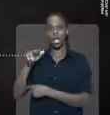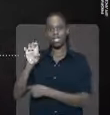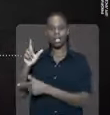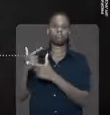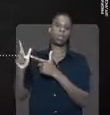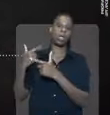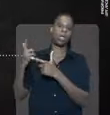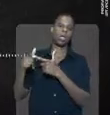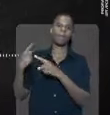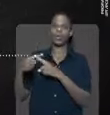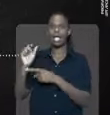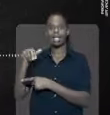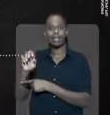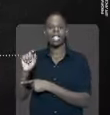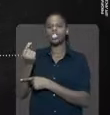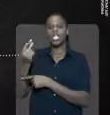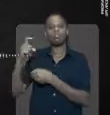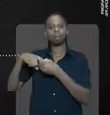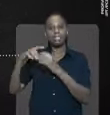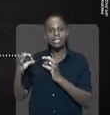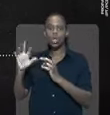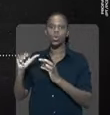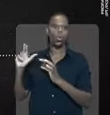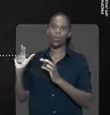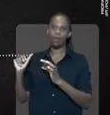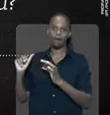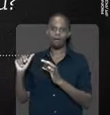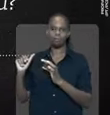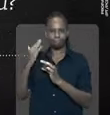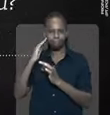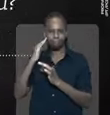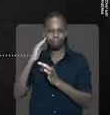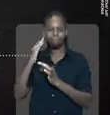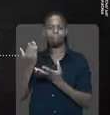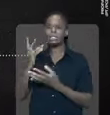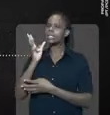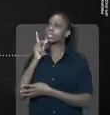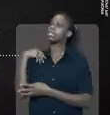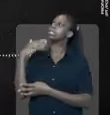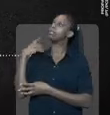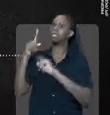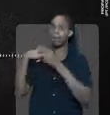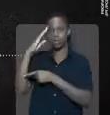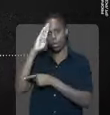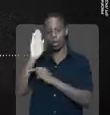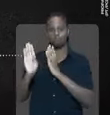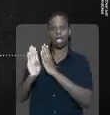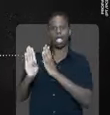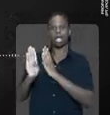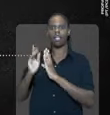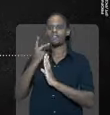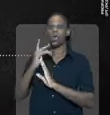O André dava muito problema aí, porque o André nunca devolveu o dinheiro certo que tinha que ser devolvido, entendeu? Foi um tempão assim, até que o Jair